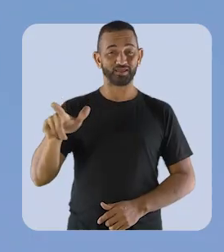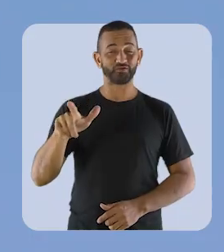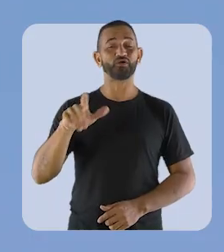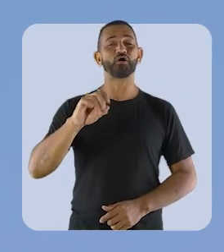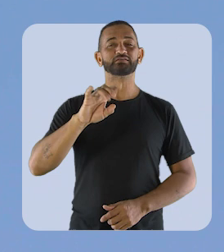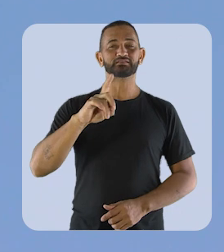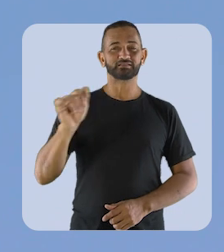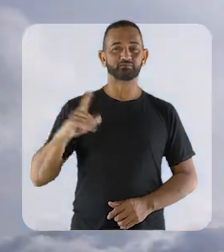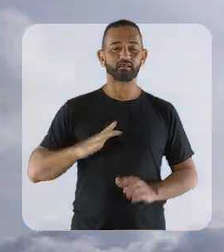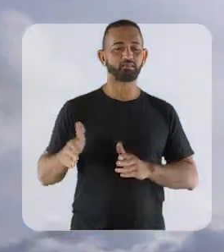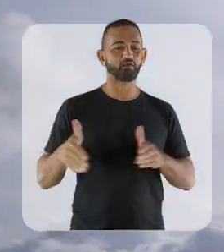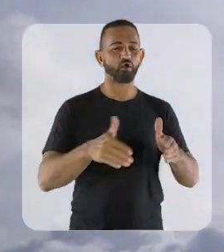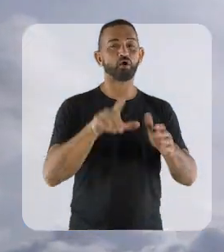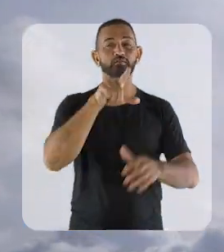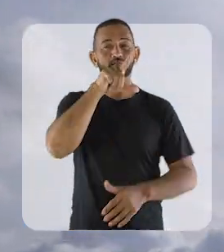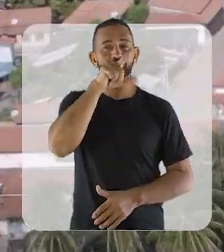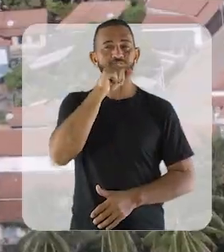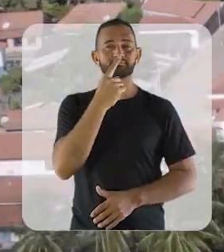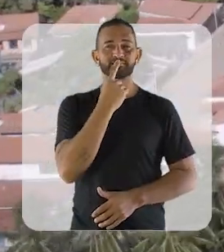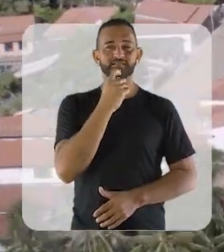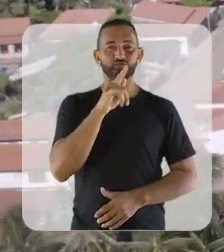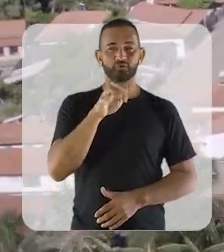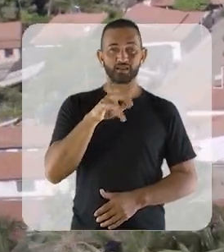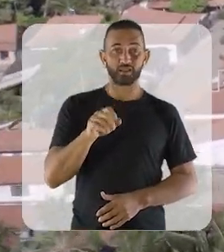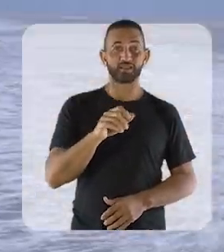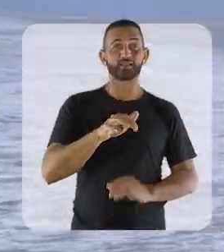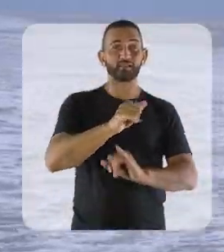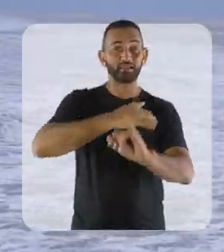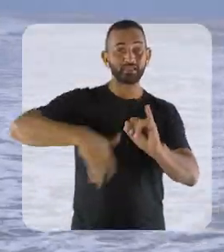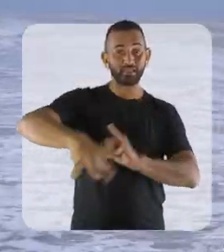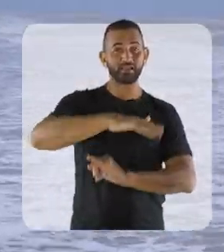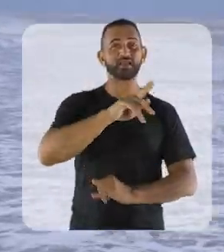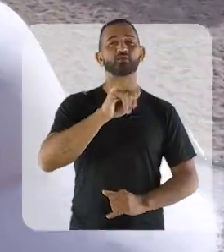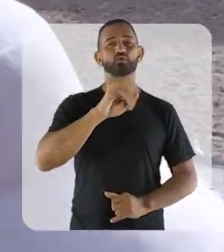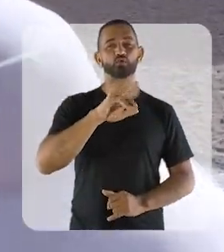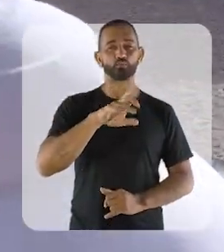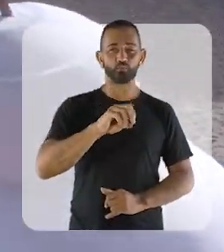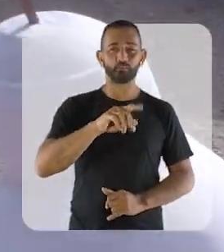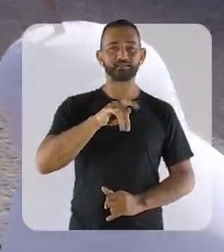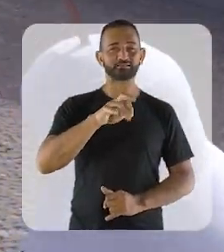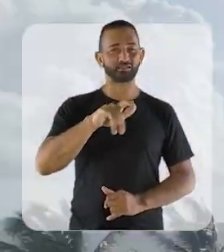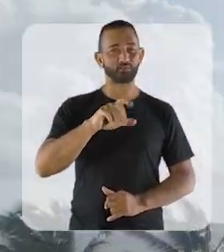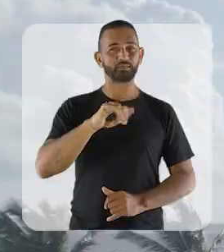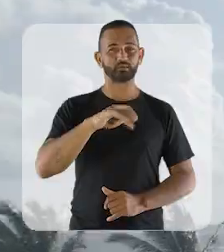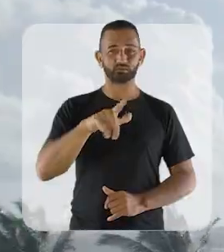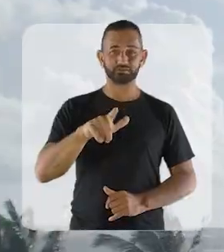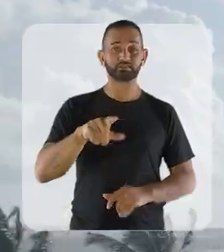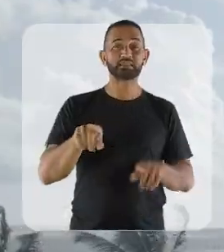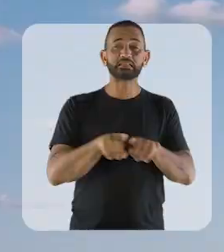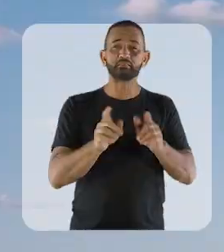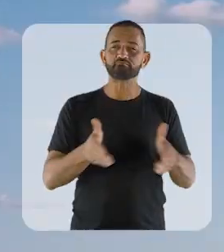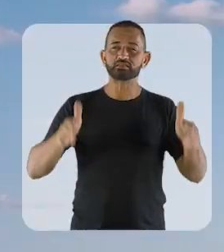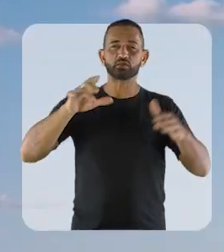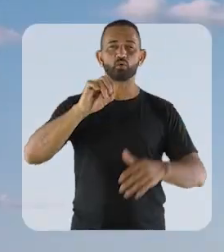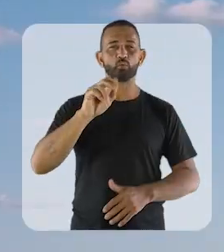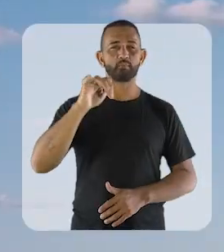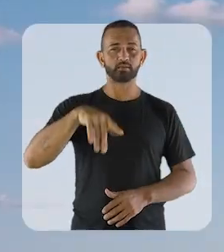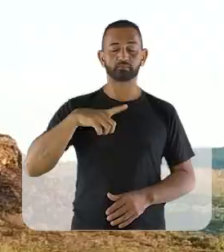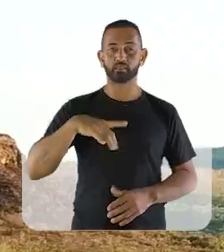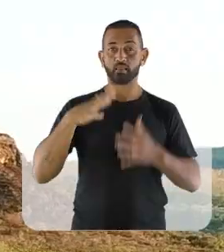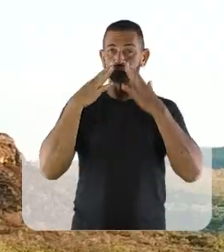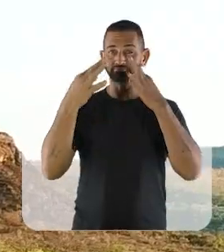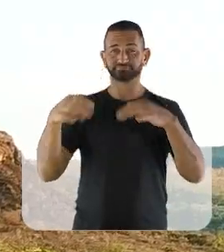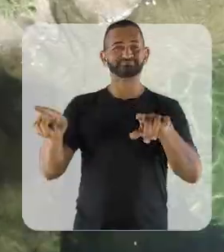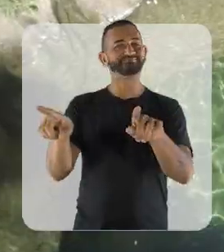agora a Rota dos Guarais, das ilhas de Cururupu, do Parcel de Manuel Luiz e Bacia do Cuman. Dentre outros